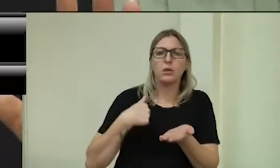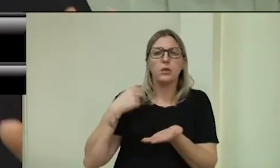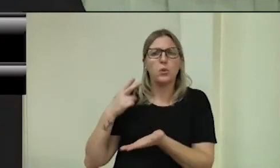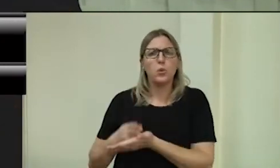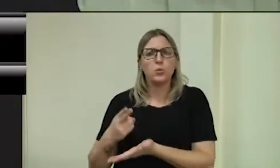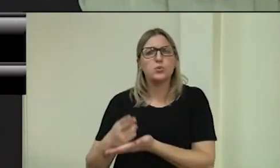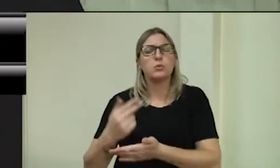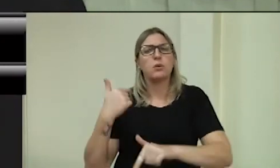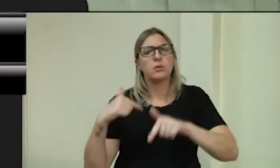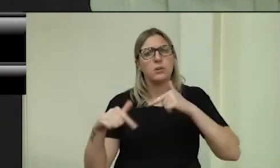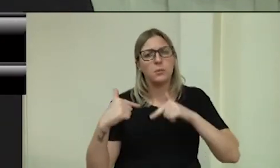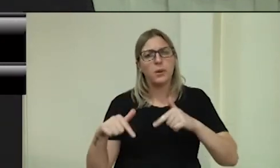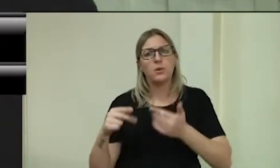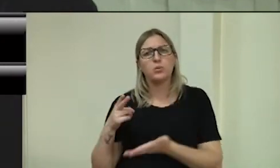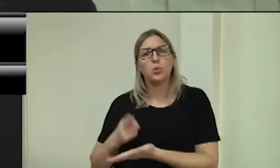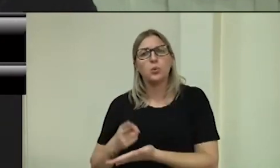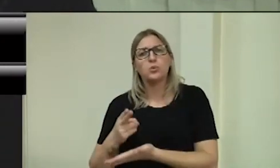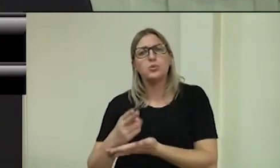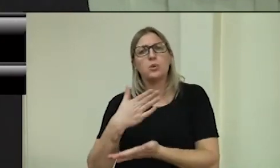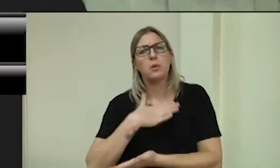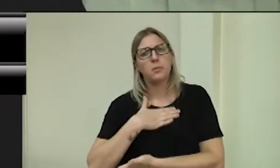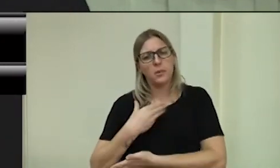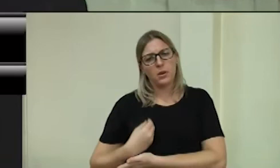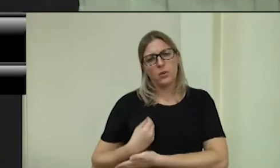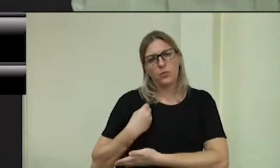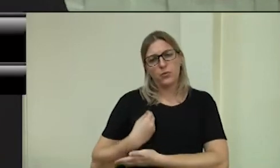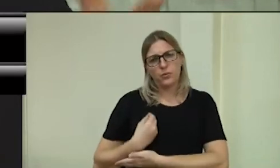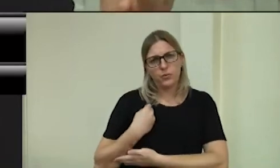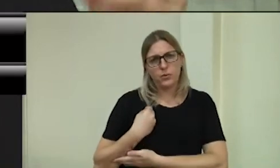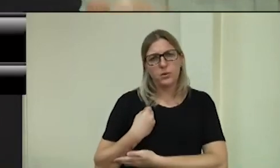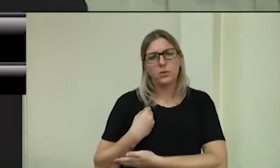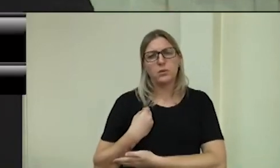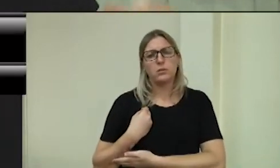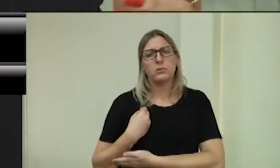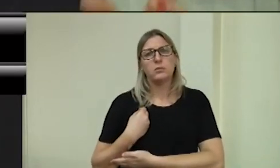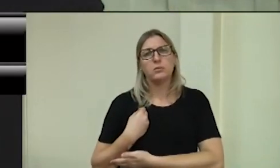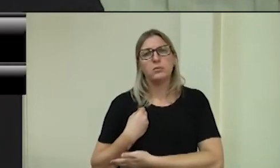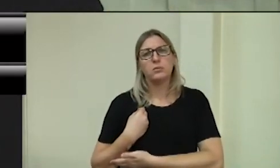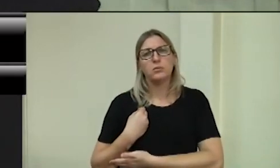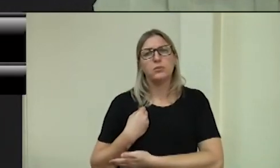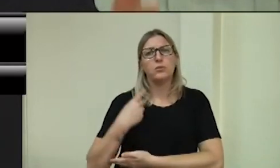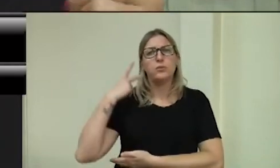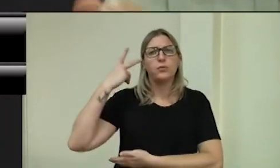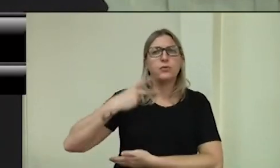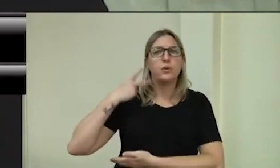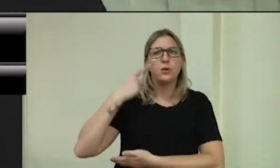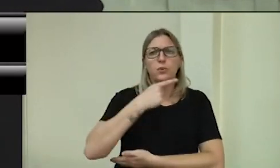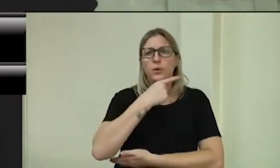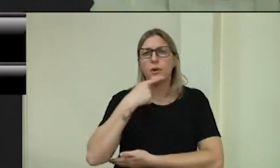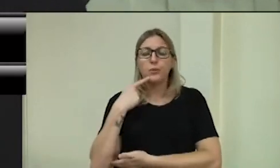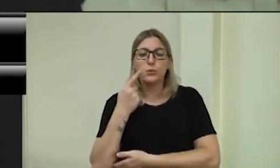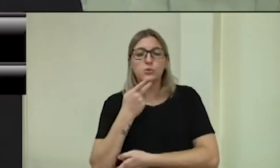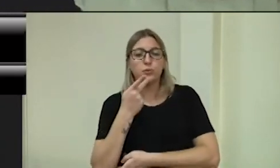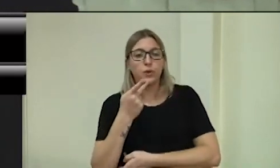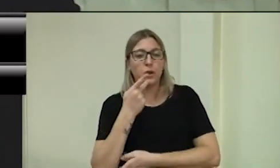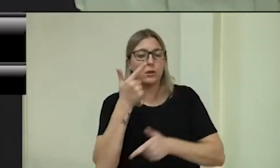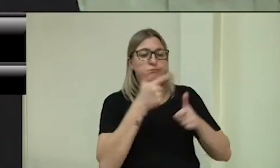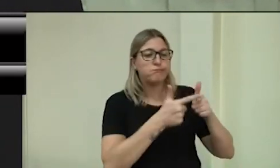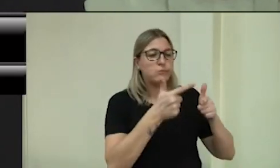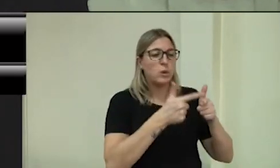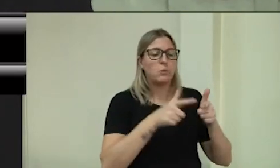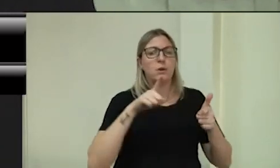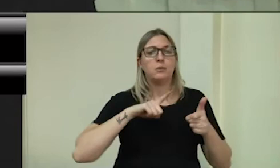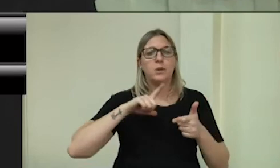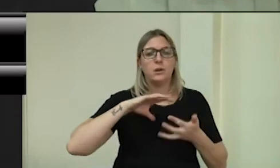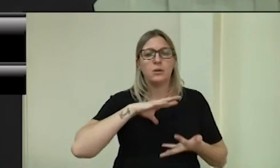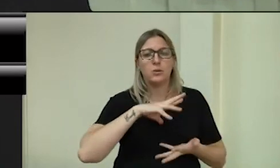Toquei minha vida. Então, por isso que eu acho, assim, que ele falando agora, o Araújo falando na crise que está aí fora, com